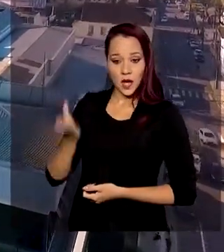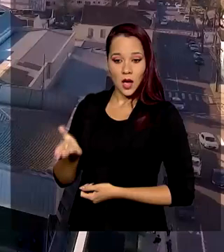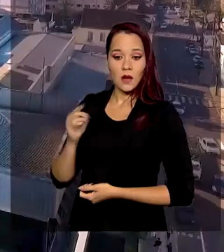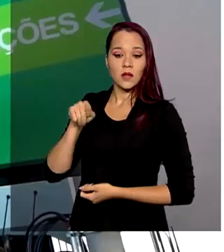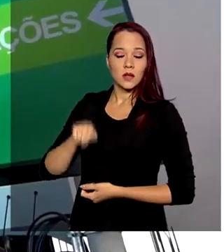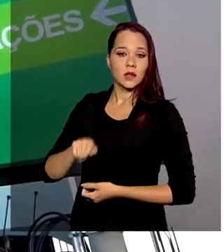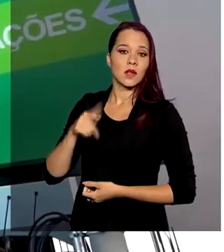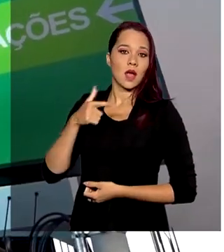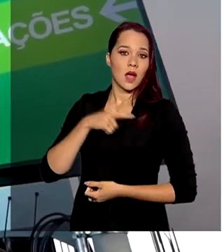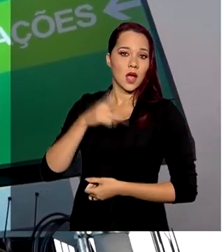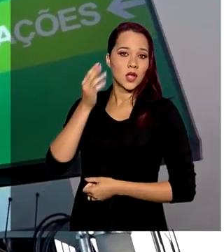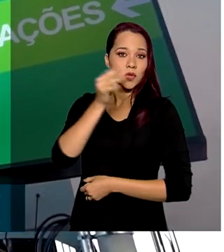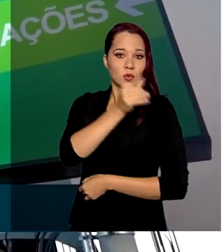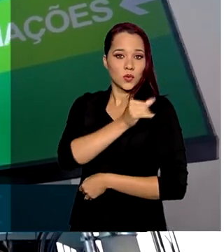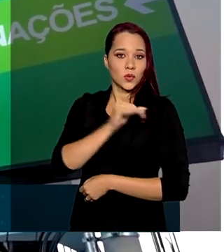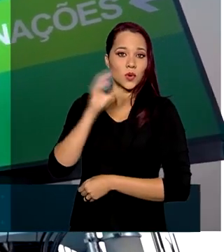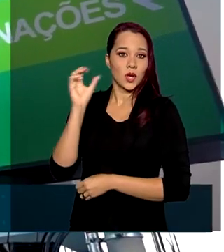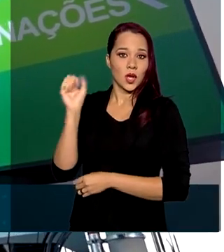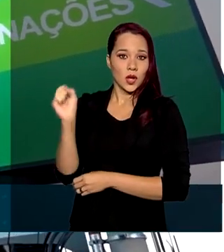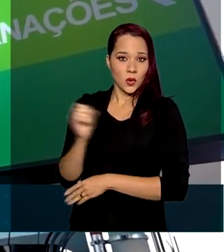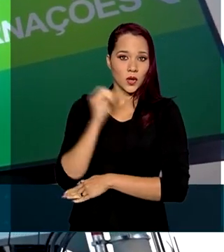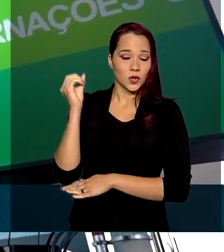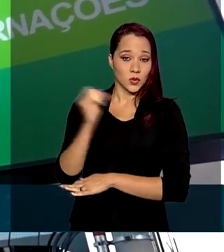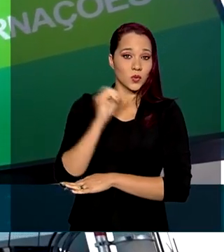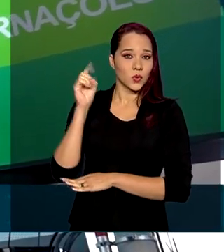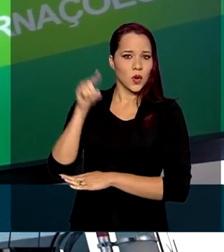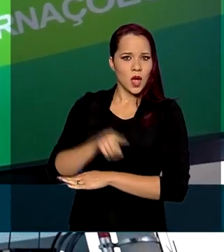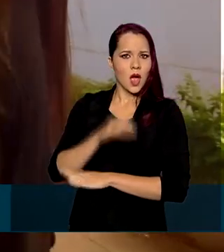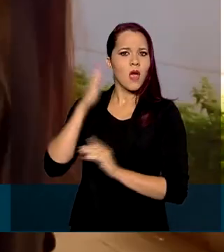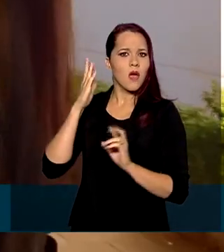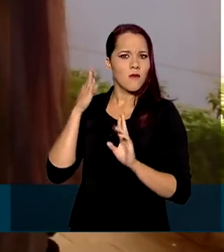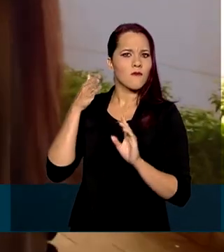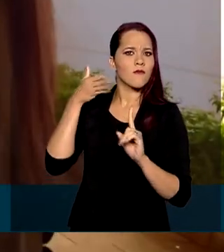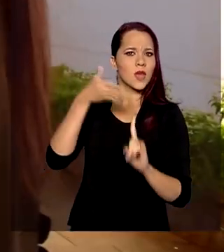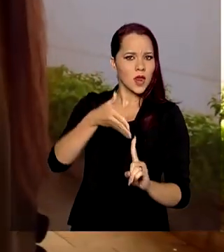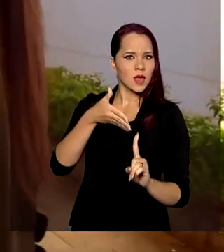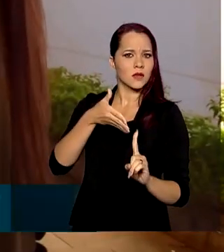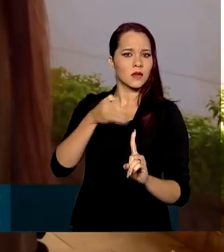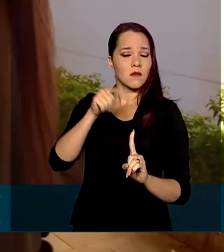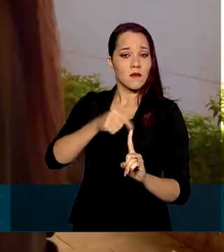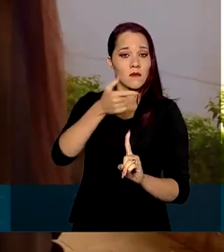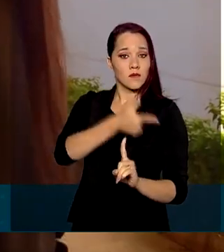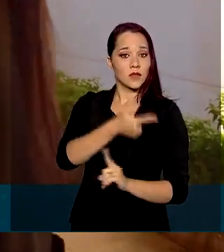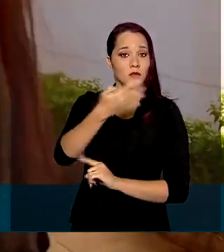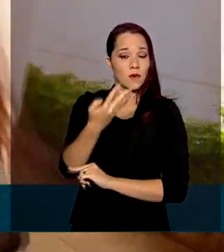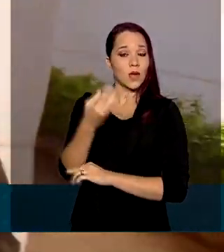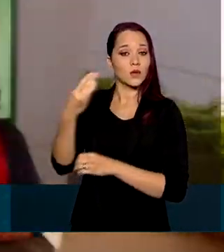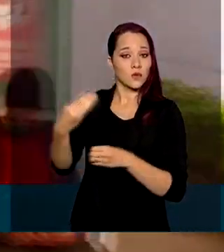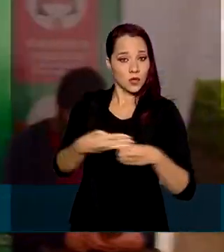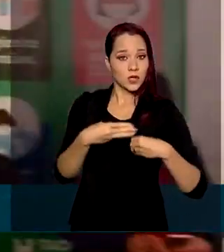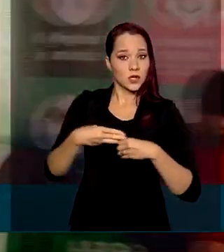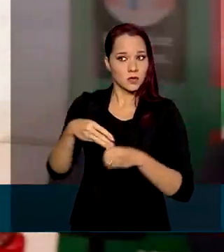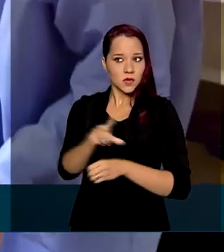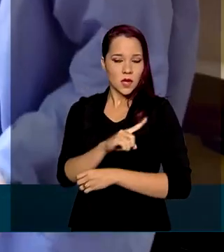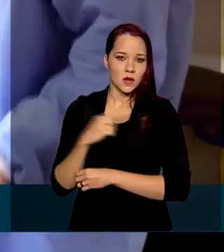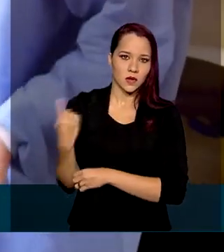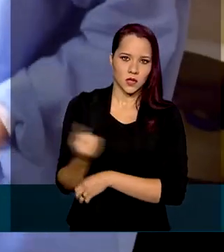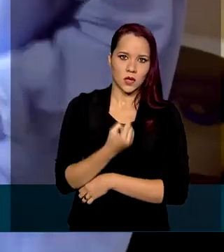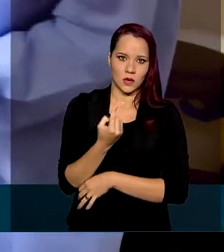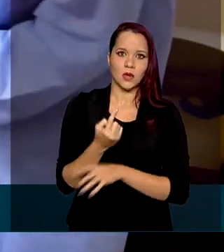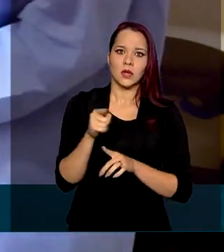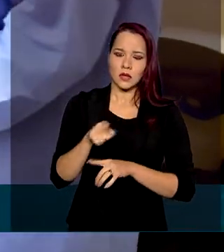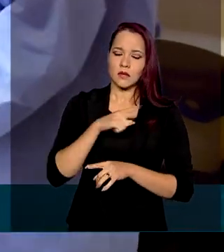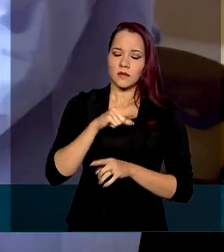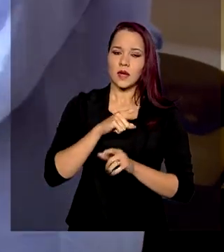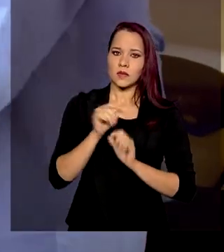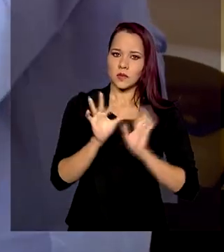Bento Gonçalves, no Rio Grande do Sul, é referência para 24 municípios da região e realiza pelo menos